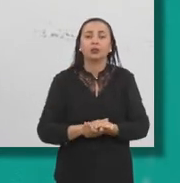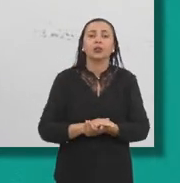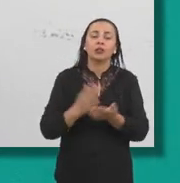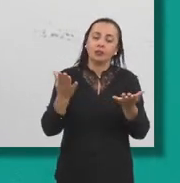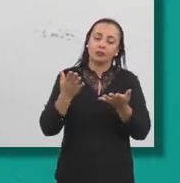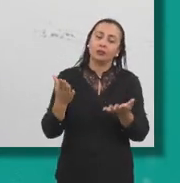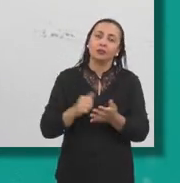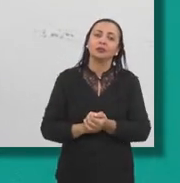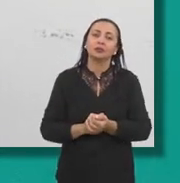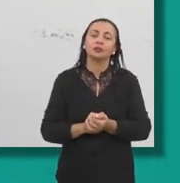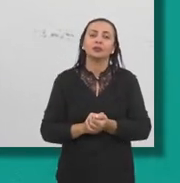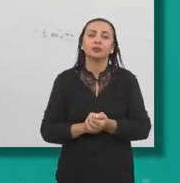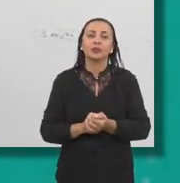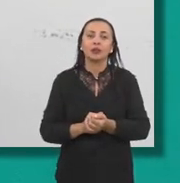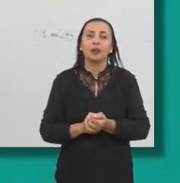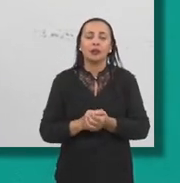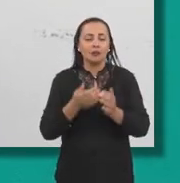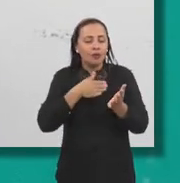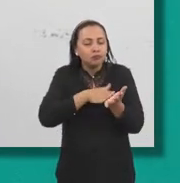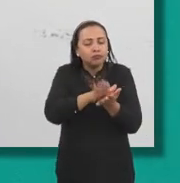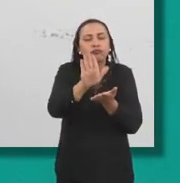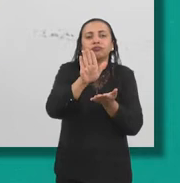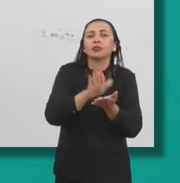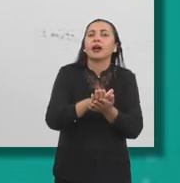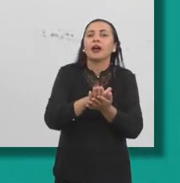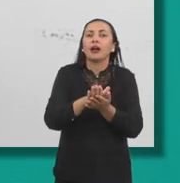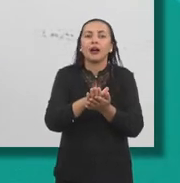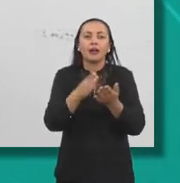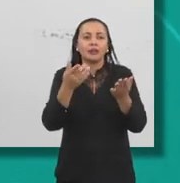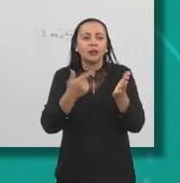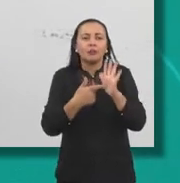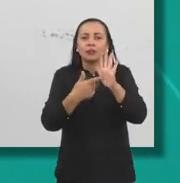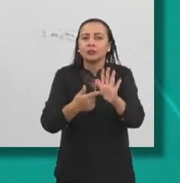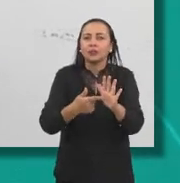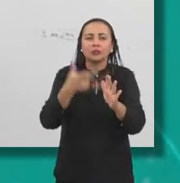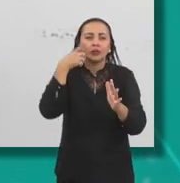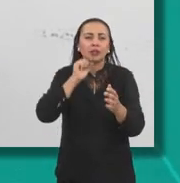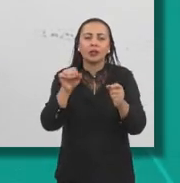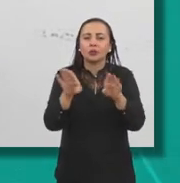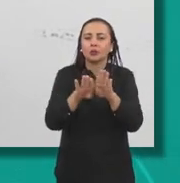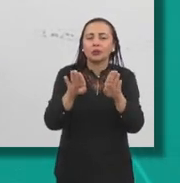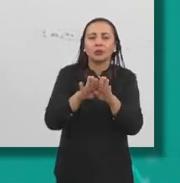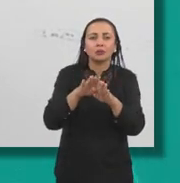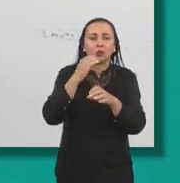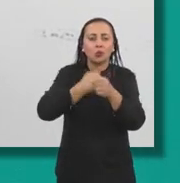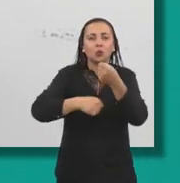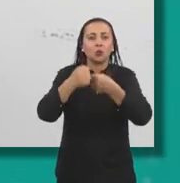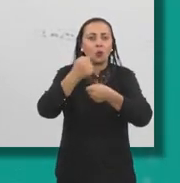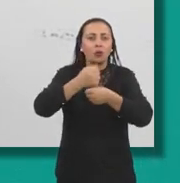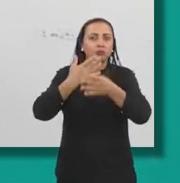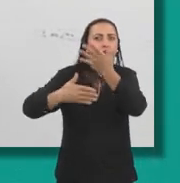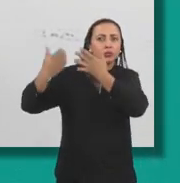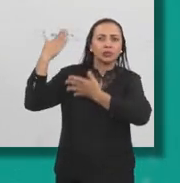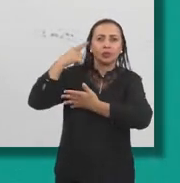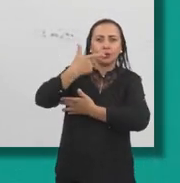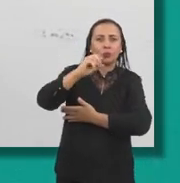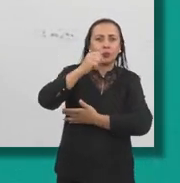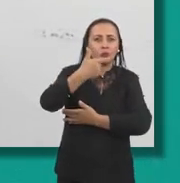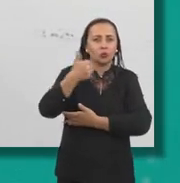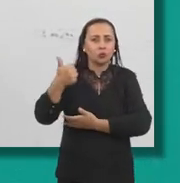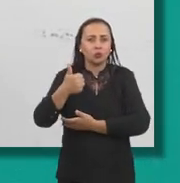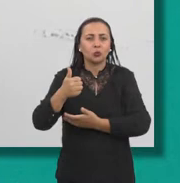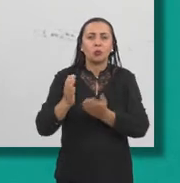recentemente foi publicado e recebeu também, no ano passado, o prêmio